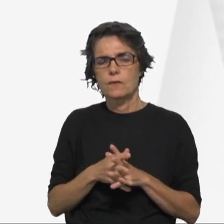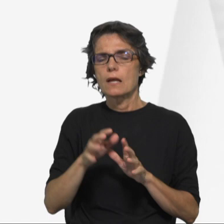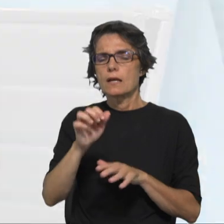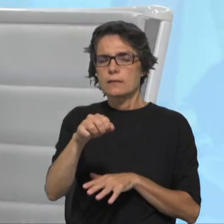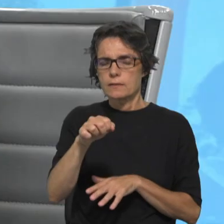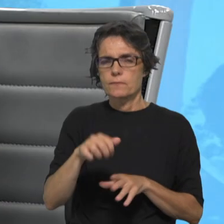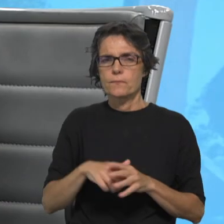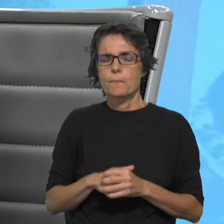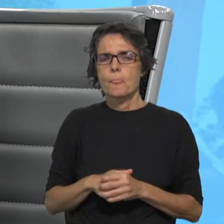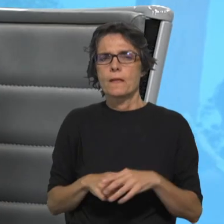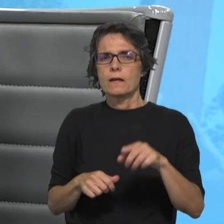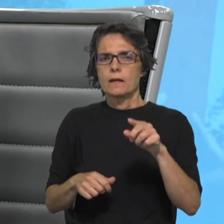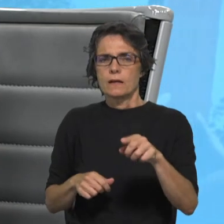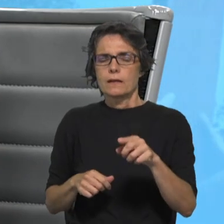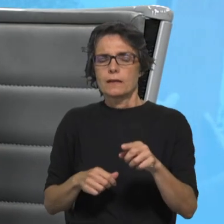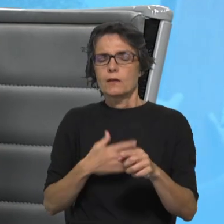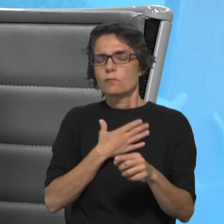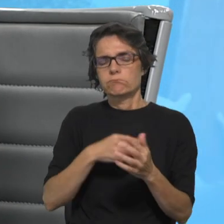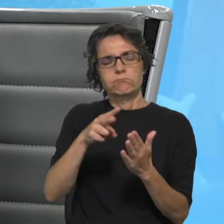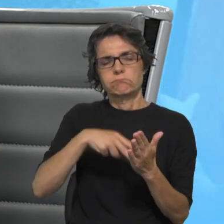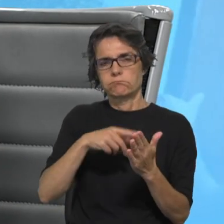sempre gostei muito de ouvir esta leitura